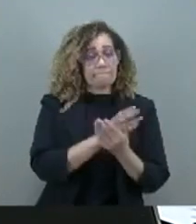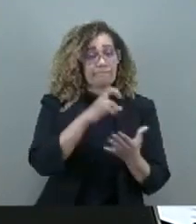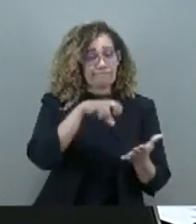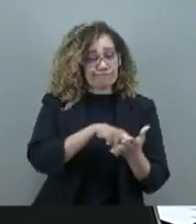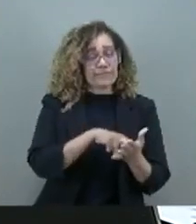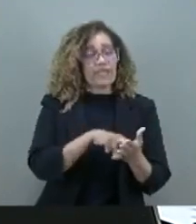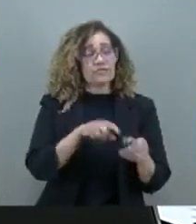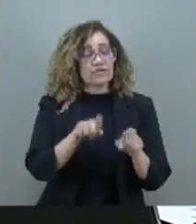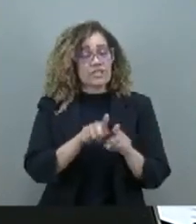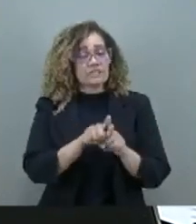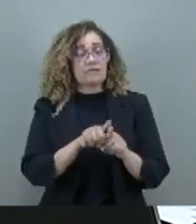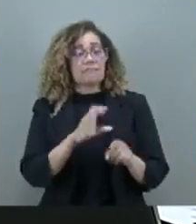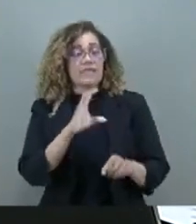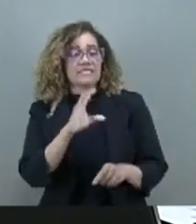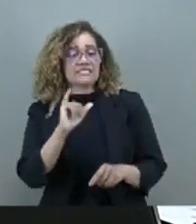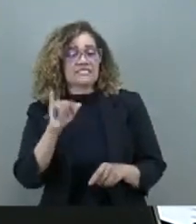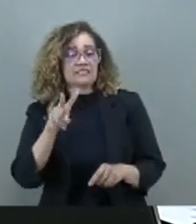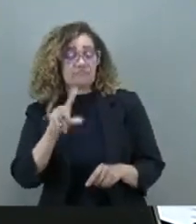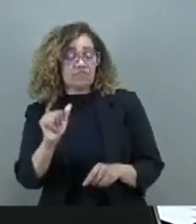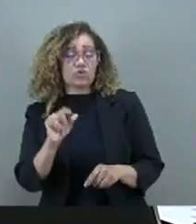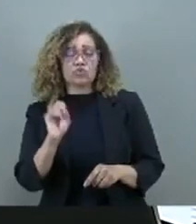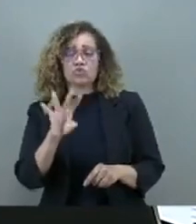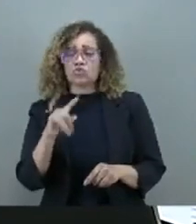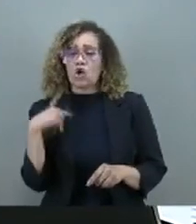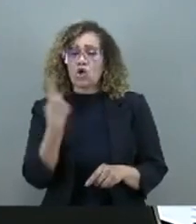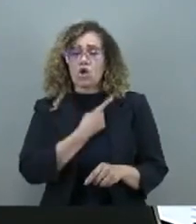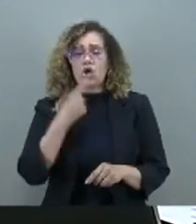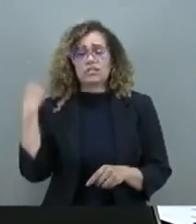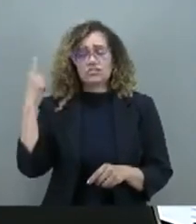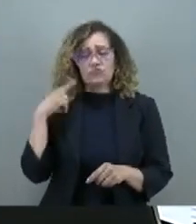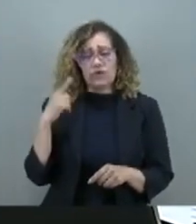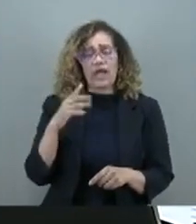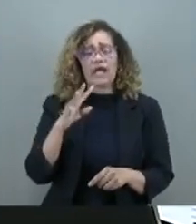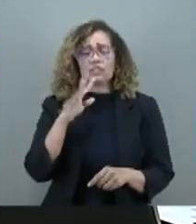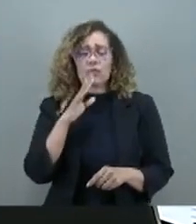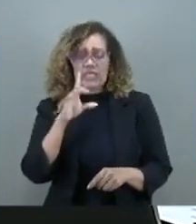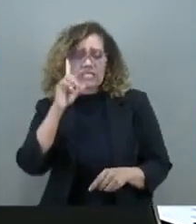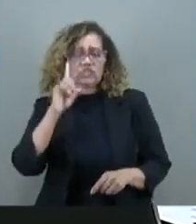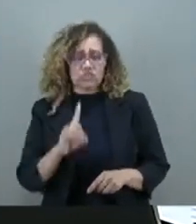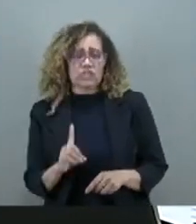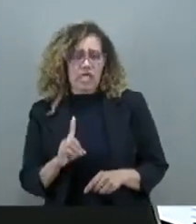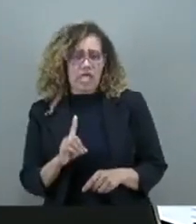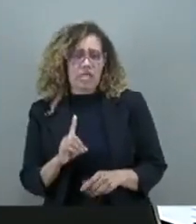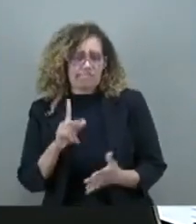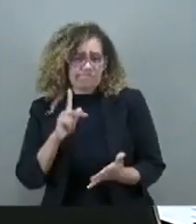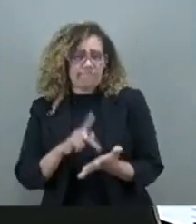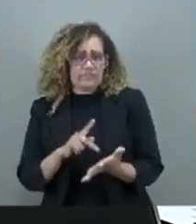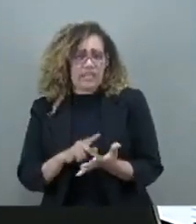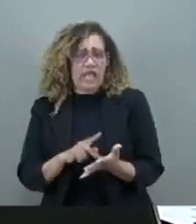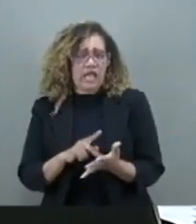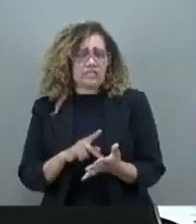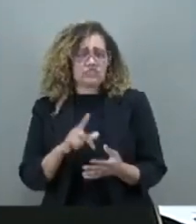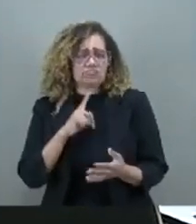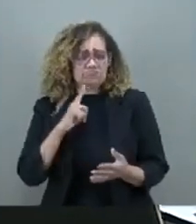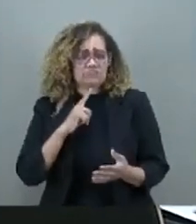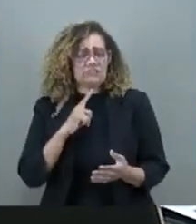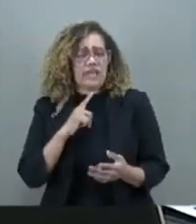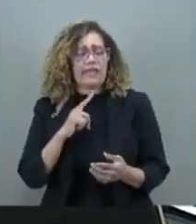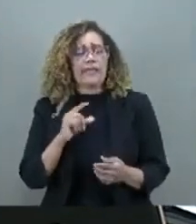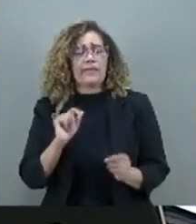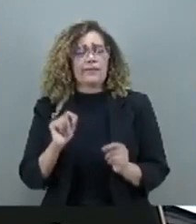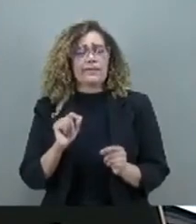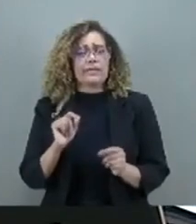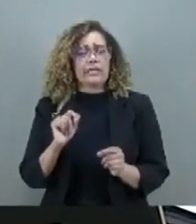processo civil, só nós, advogados, só os operadores do direito ali, os que estão ligados diretamente ao